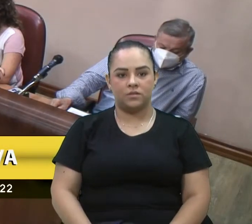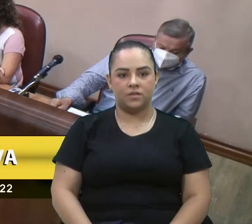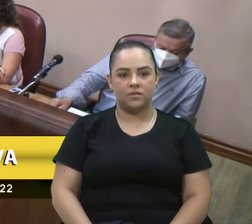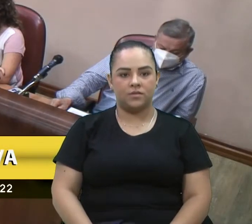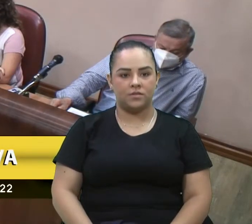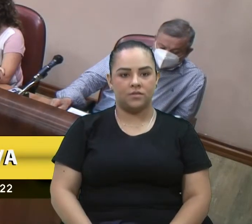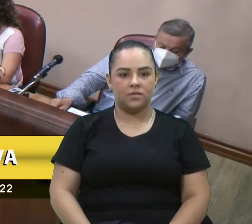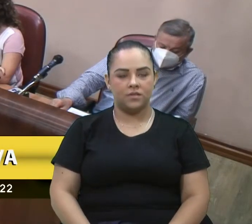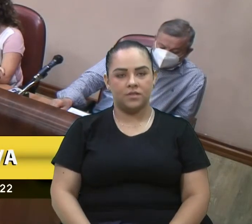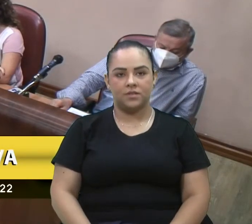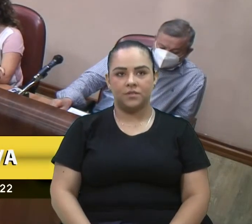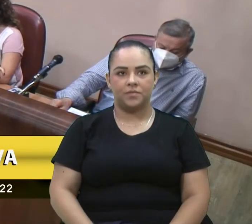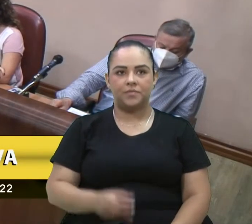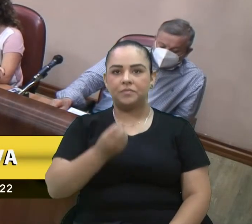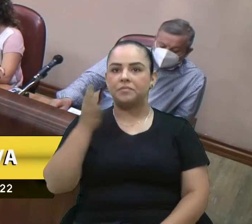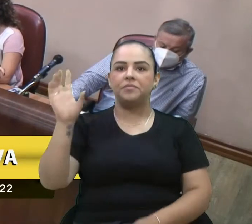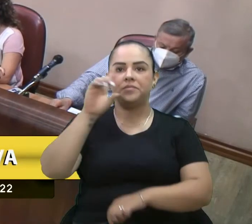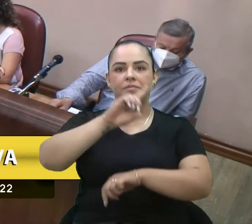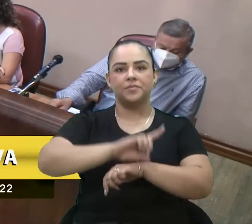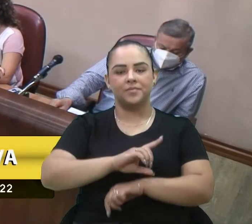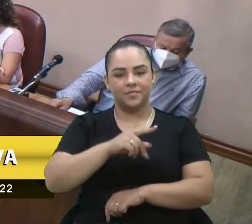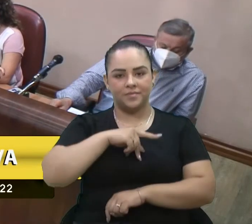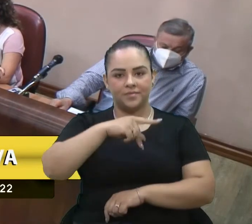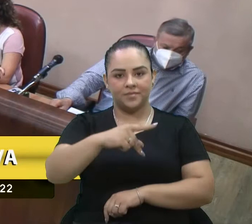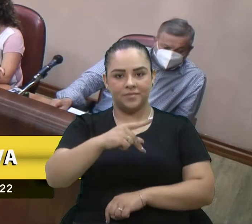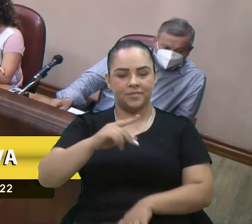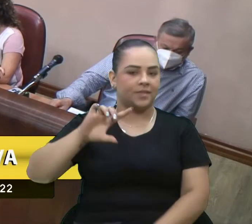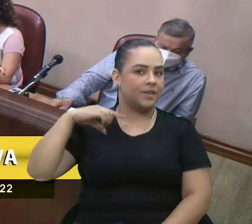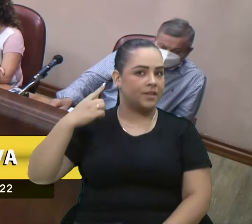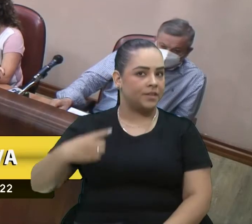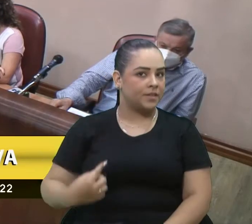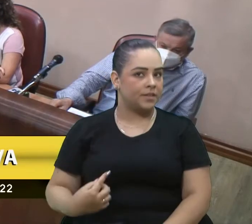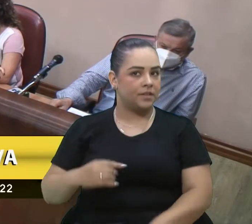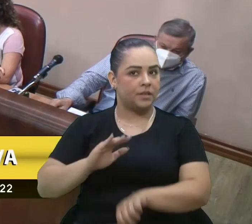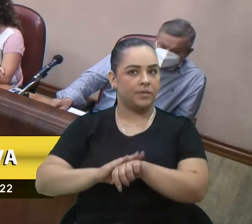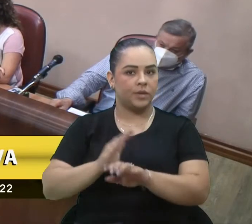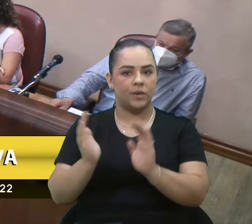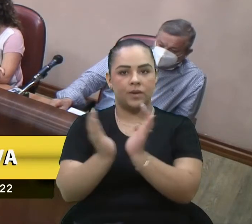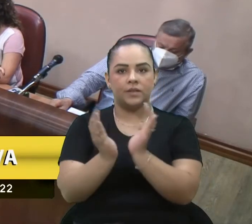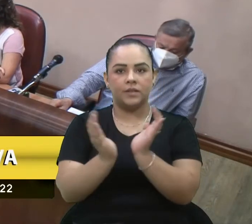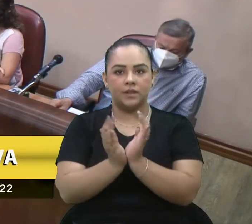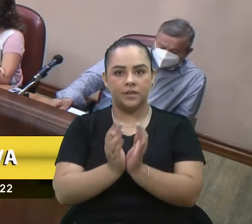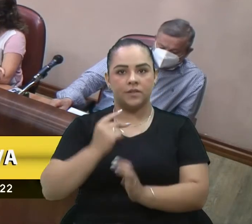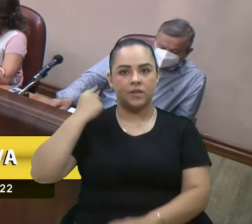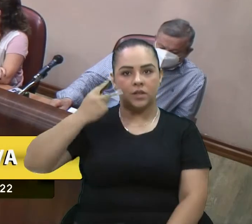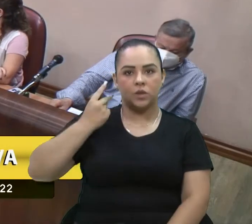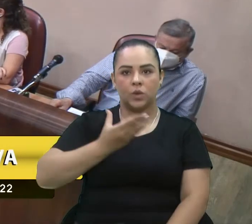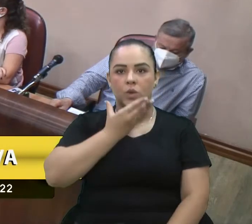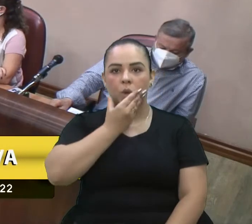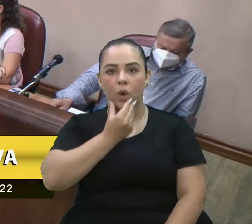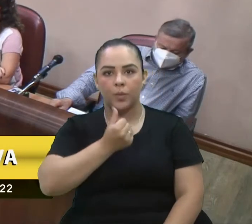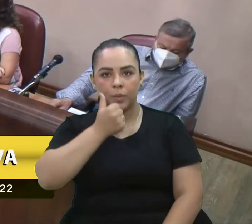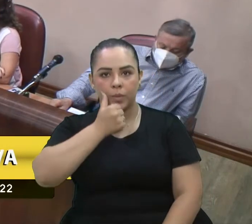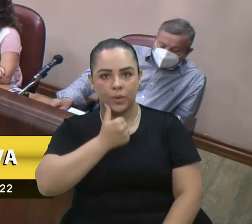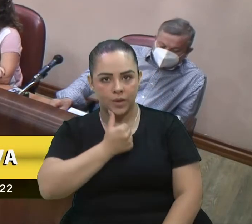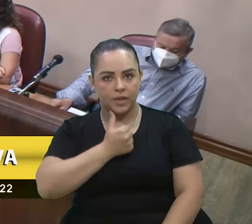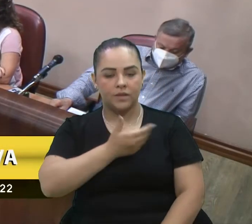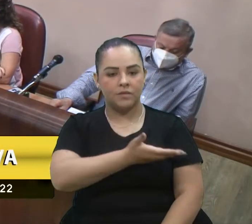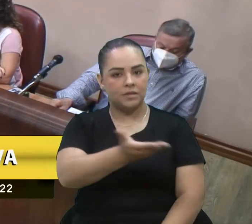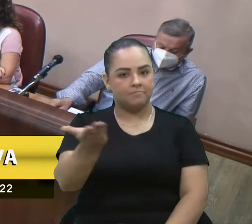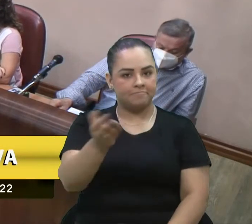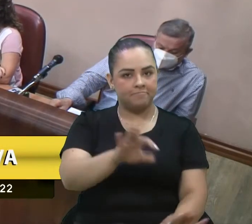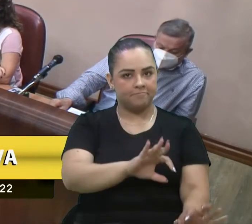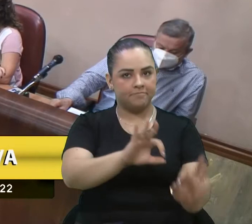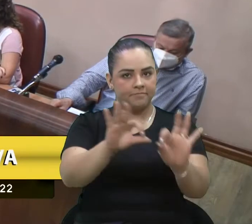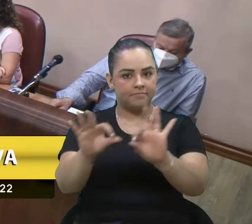Bom dia, Presidenta Denise, demais colegas, vereadores e vereadoras, e a você que está nos prestigiando